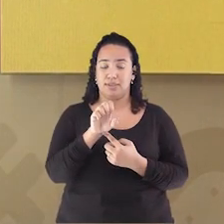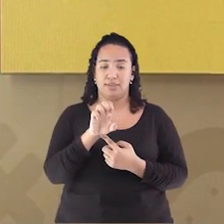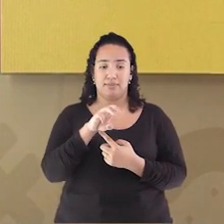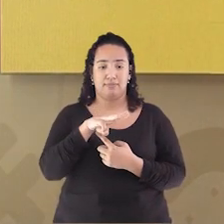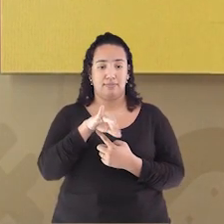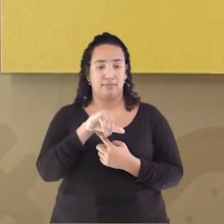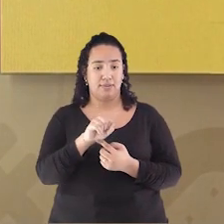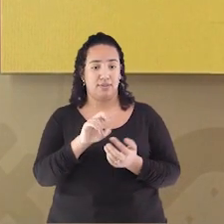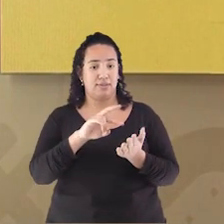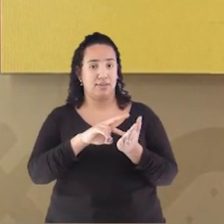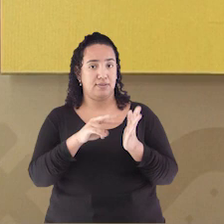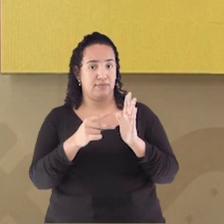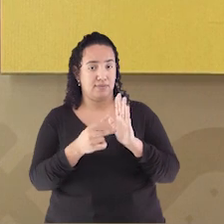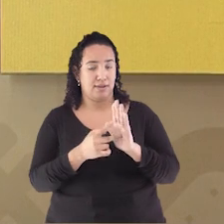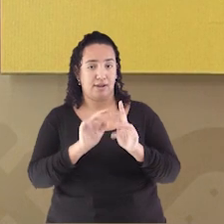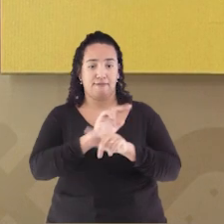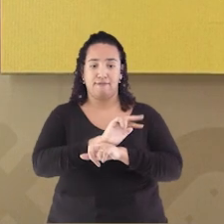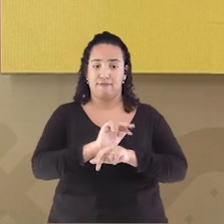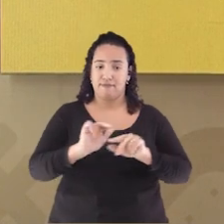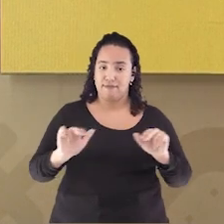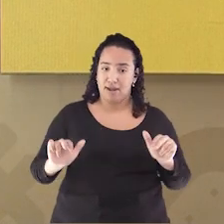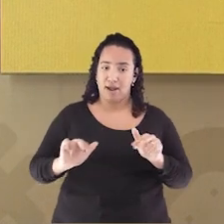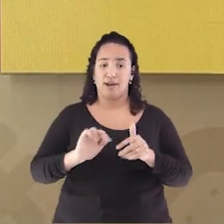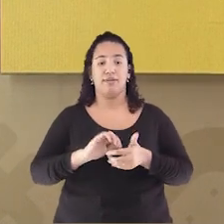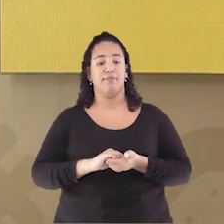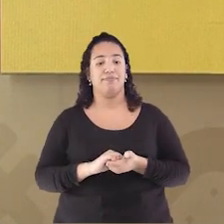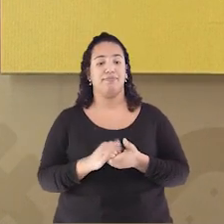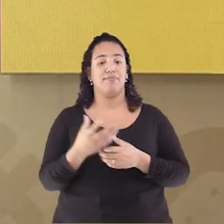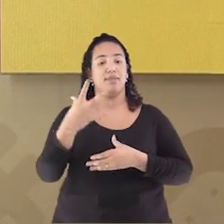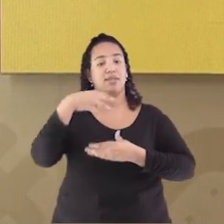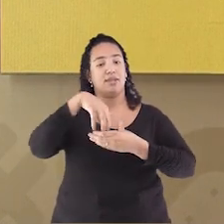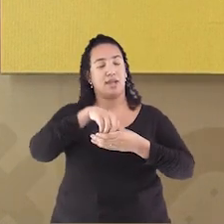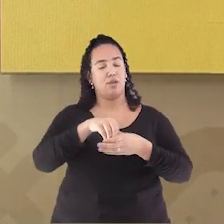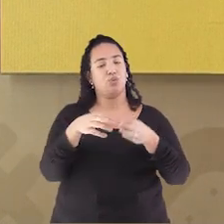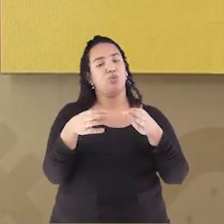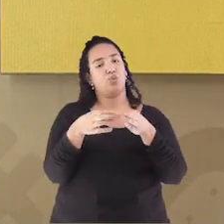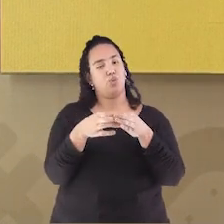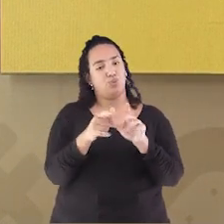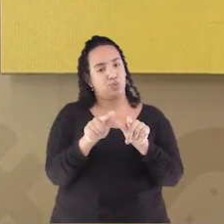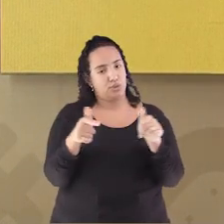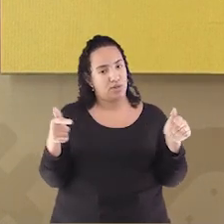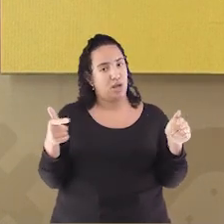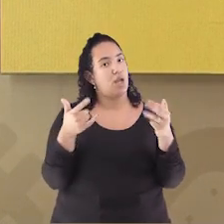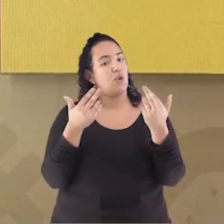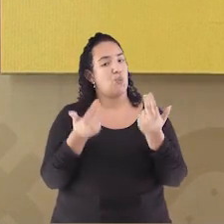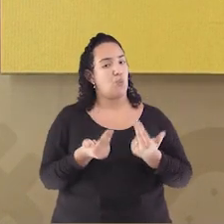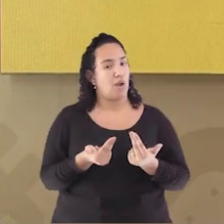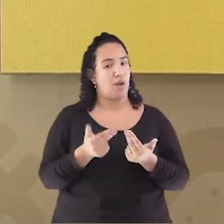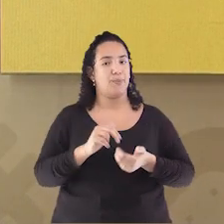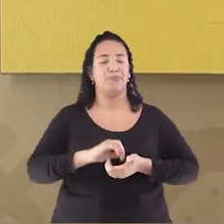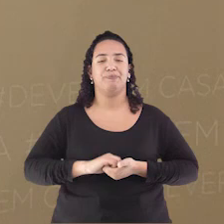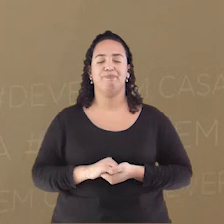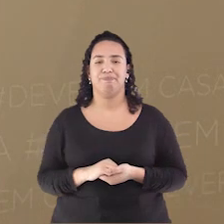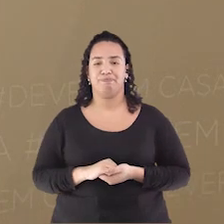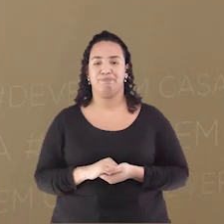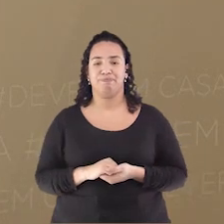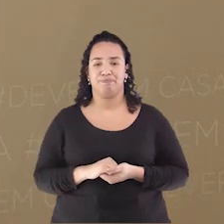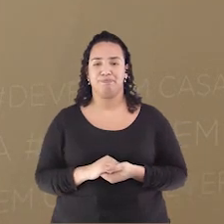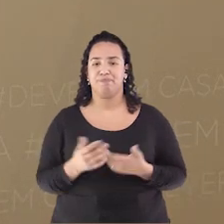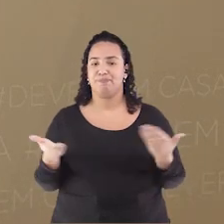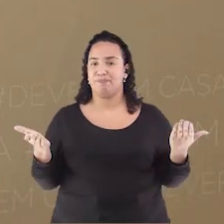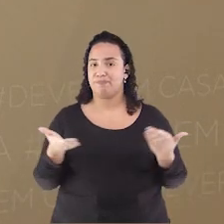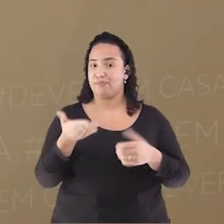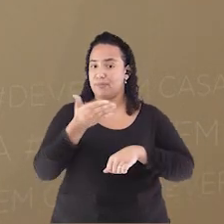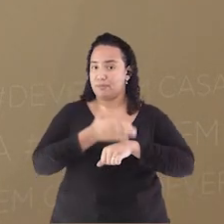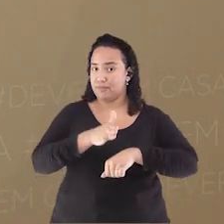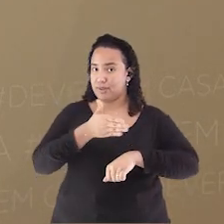Significados Mantém-se Dentro Da mesma Classe Gramatical Vamos